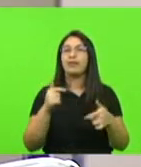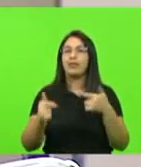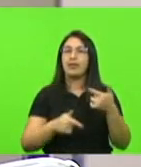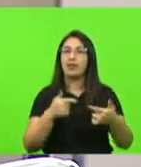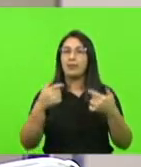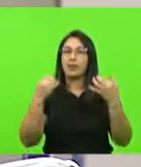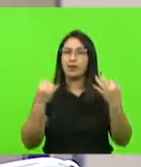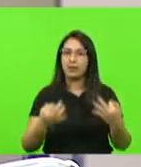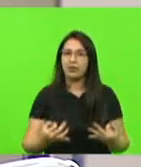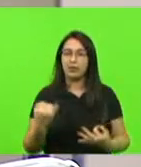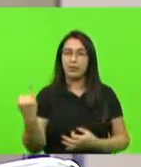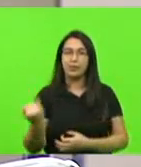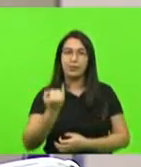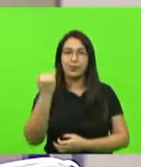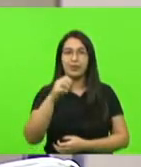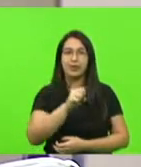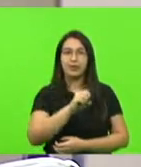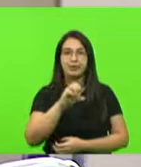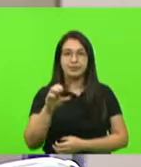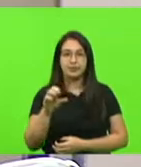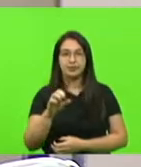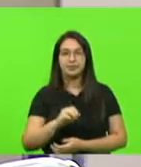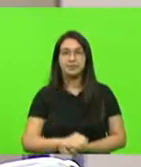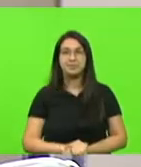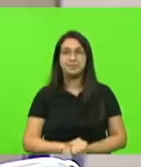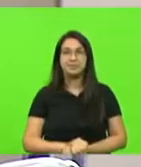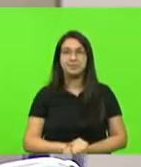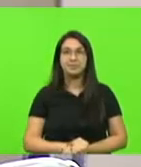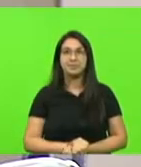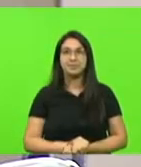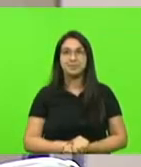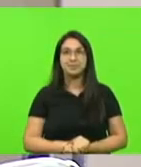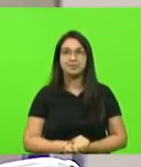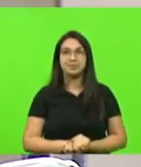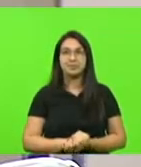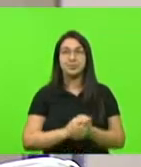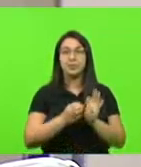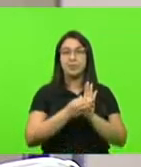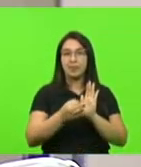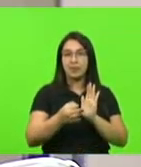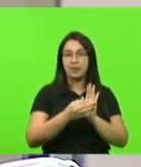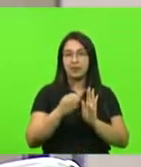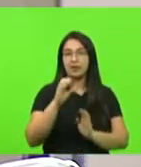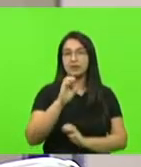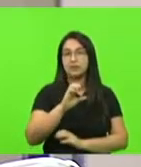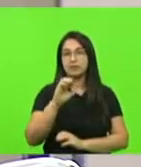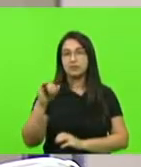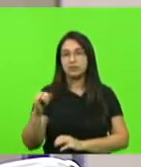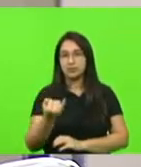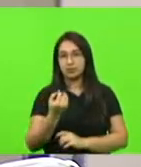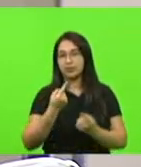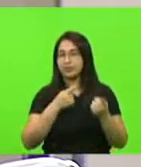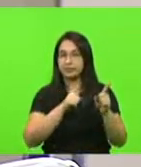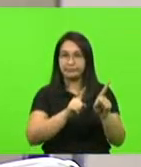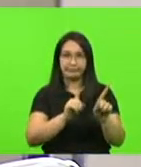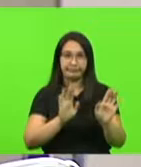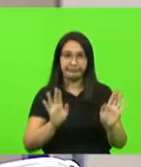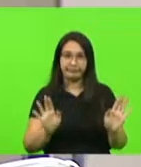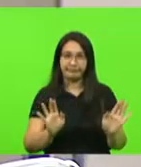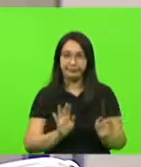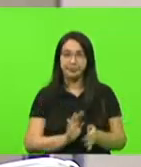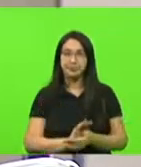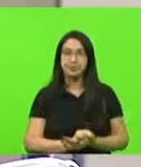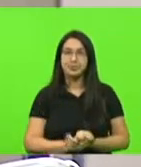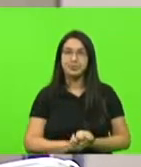no Estado de Santa Catarina. Aparecer da Comissão de Constituição e Justiça é pela rejeição do veto.